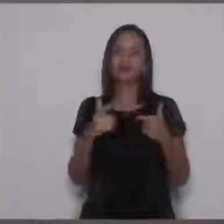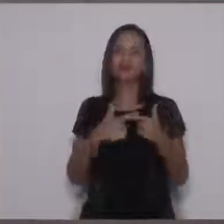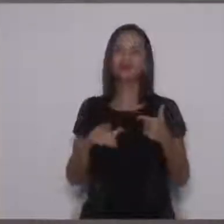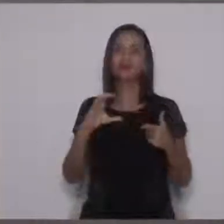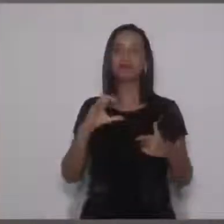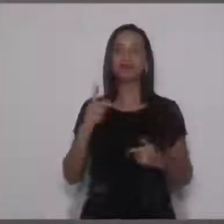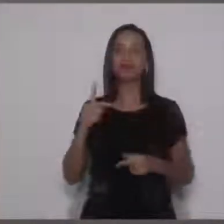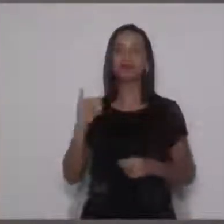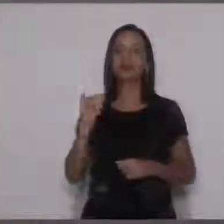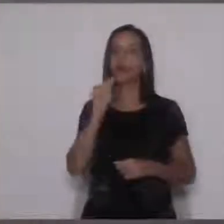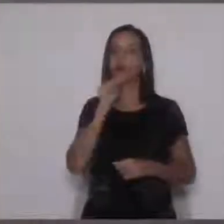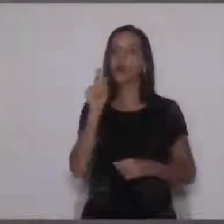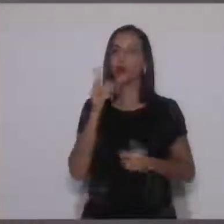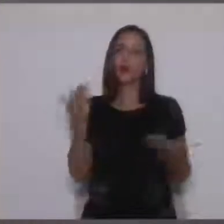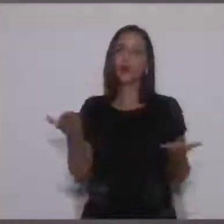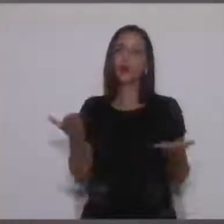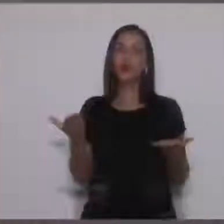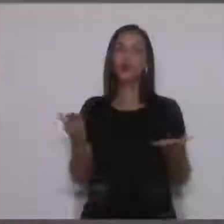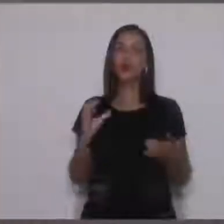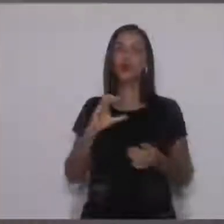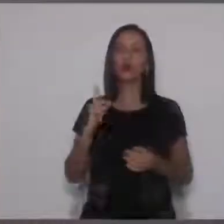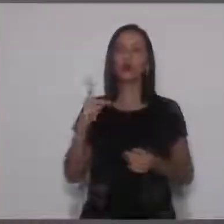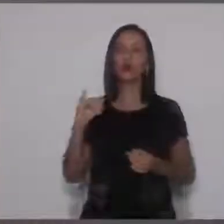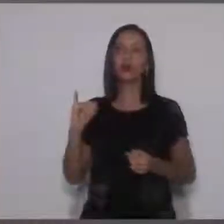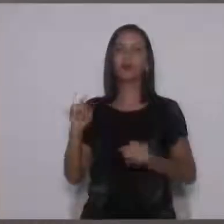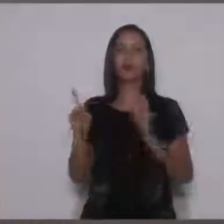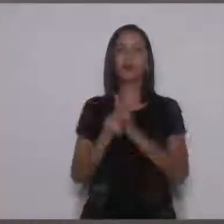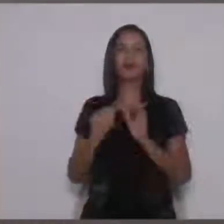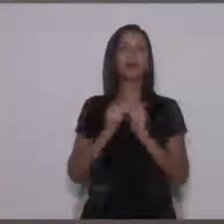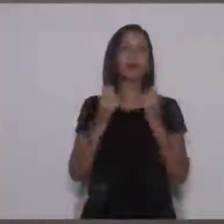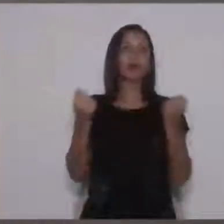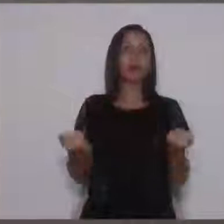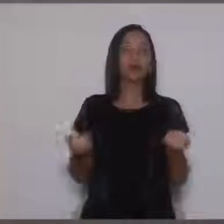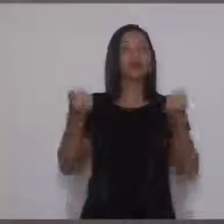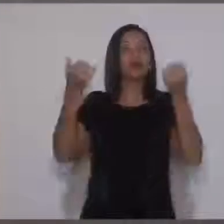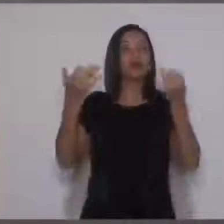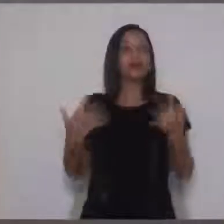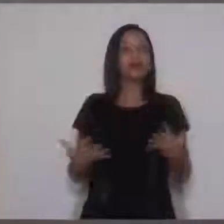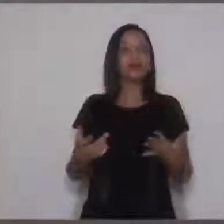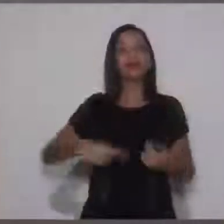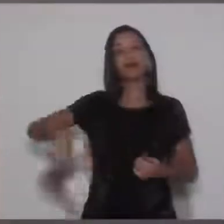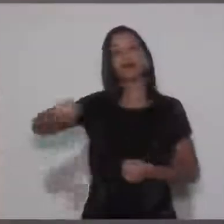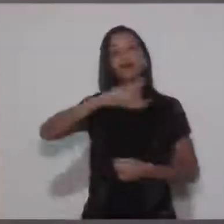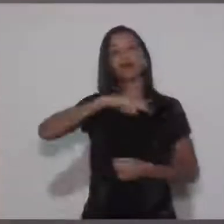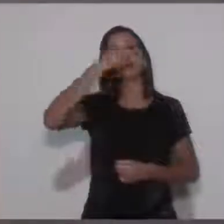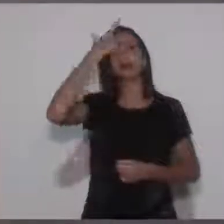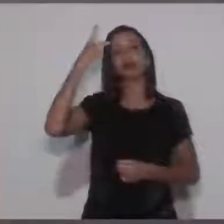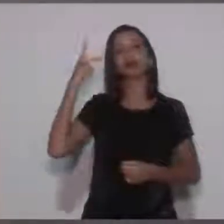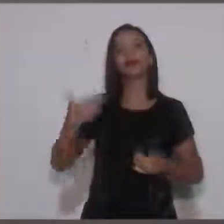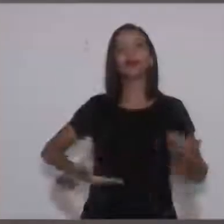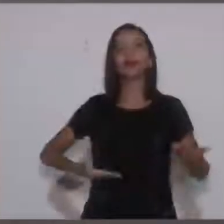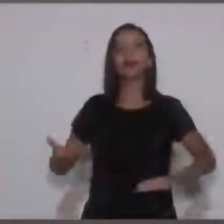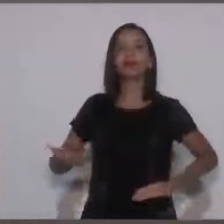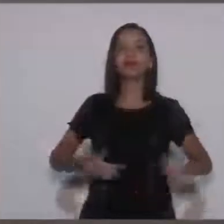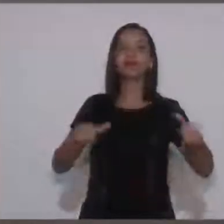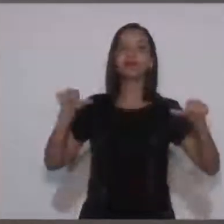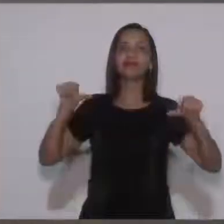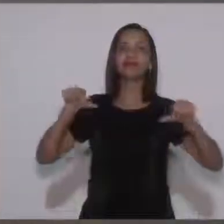CPI do pão não saiu, nada se esclareceu e o servidor ficou no